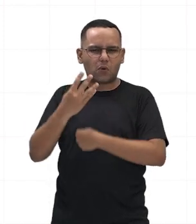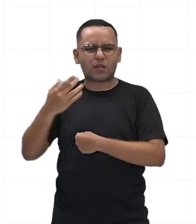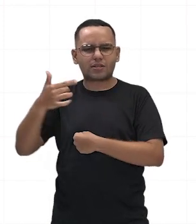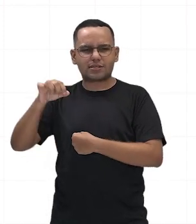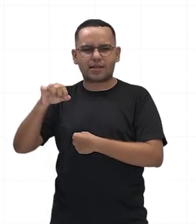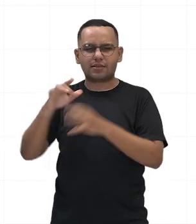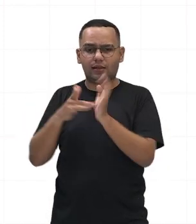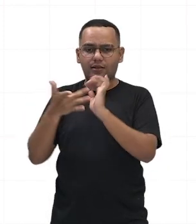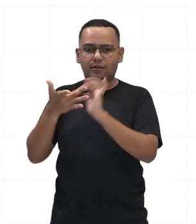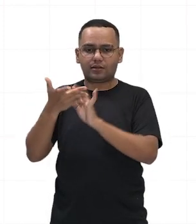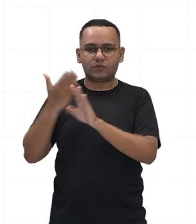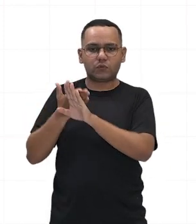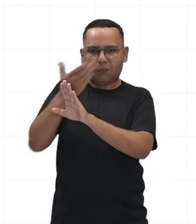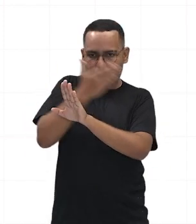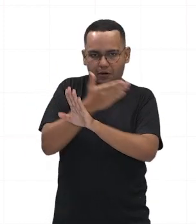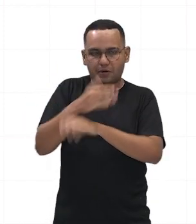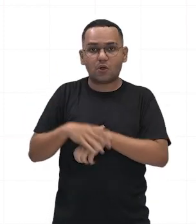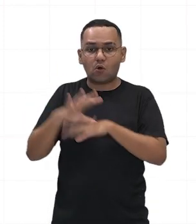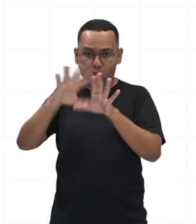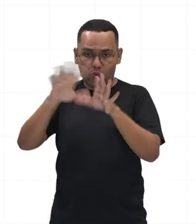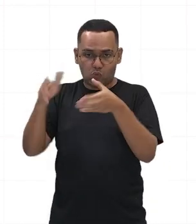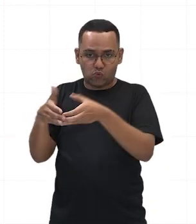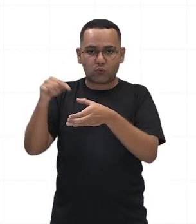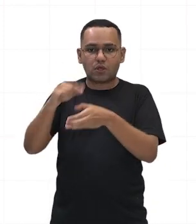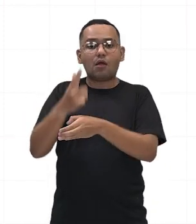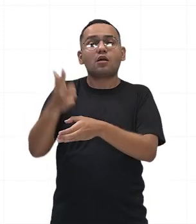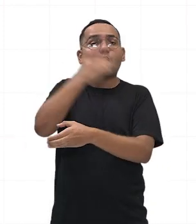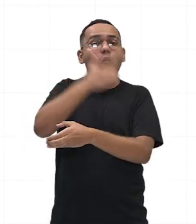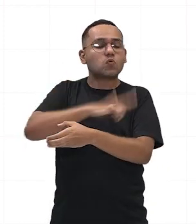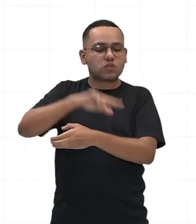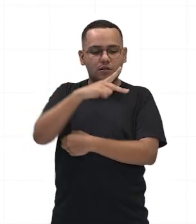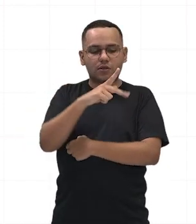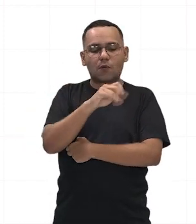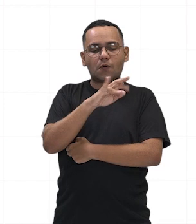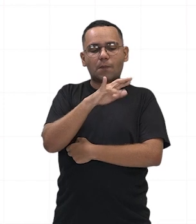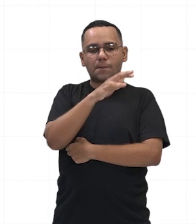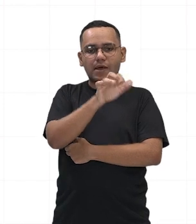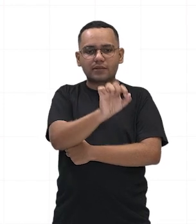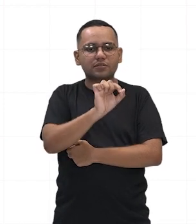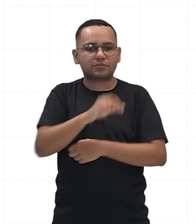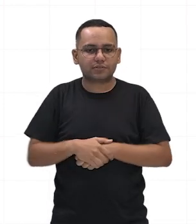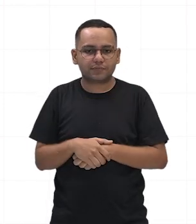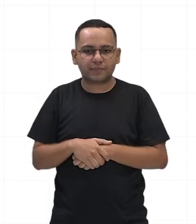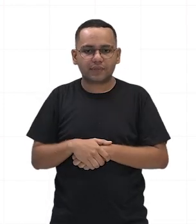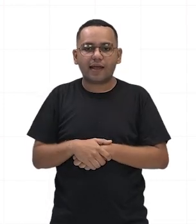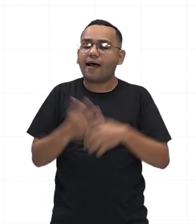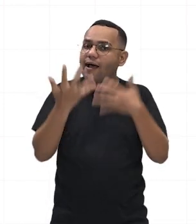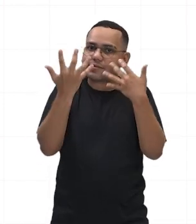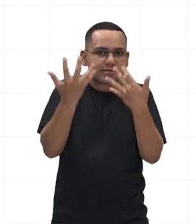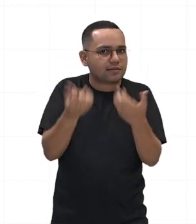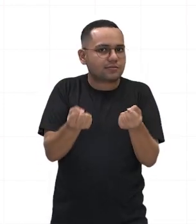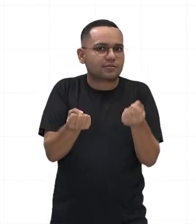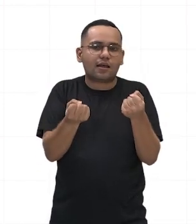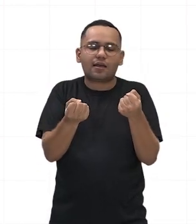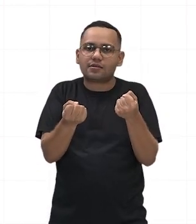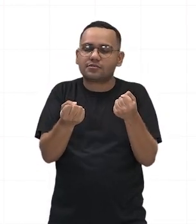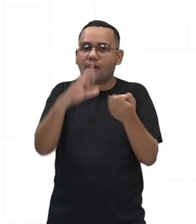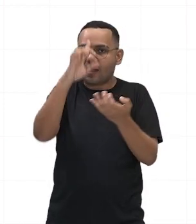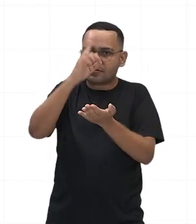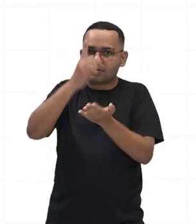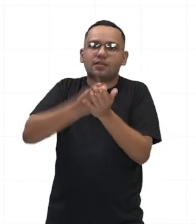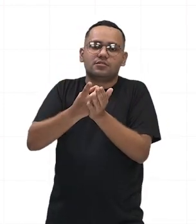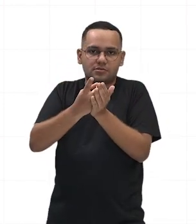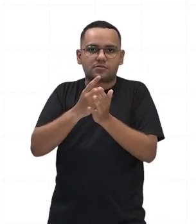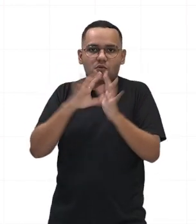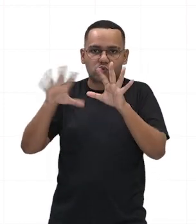conseguiram com que os patrícios reconhecessem a autoridade dos tribunos da plebe. Até